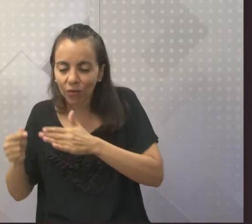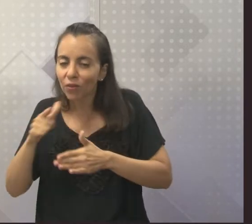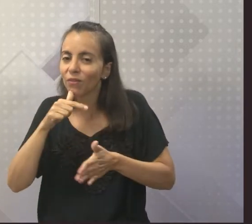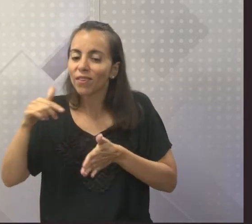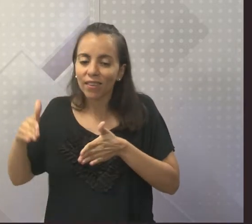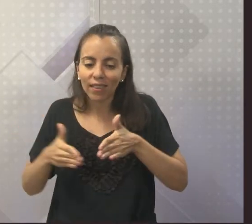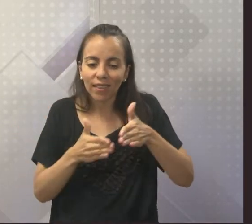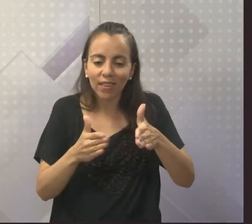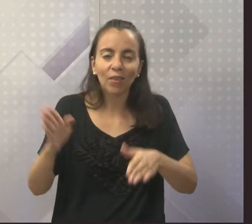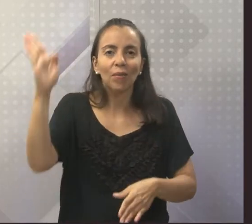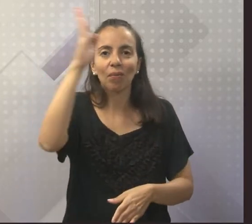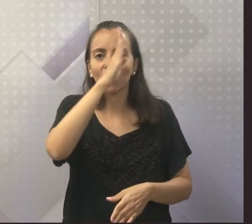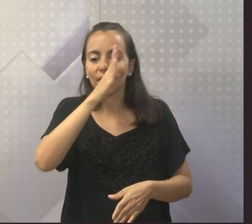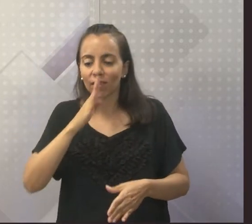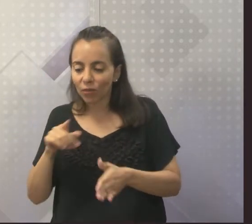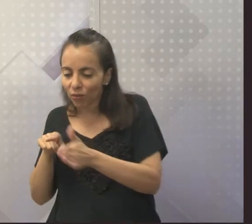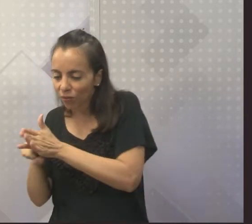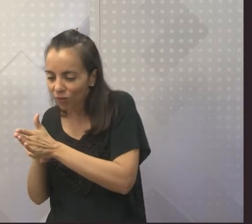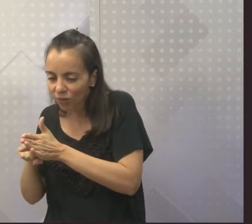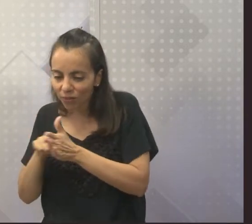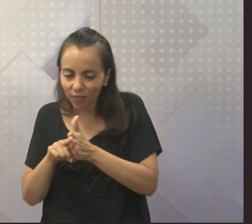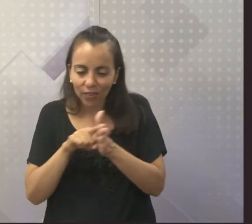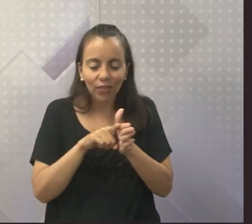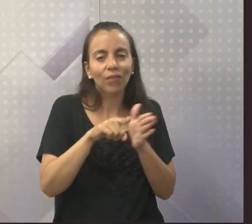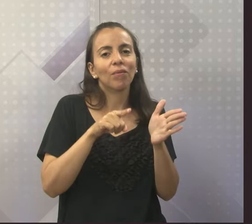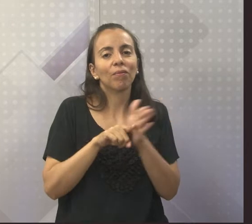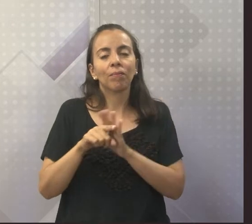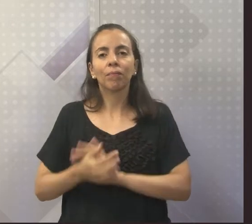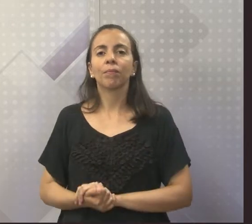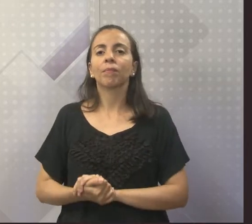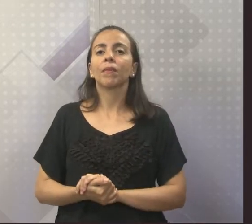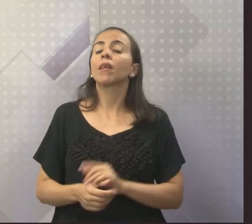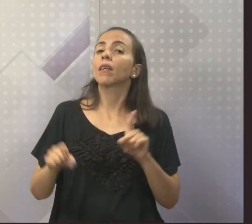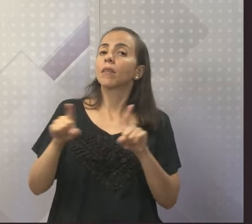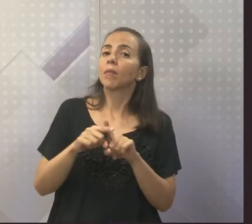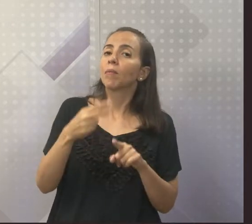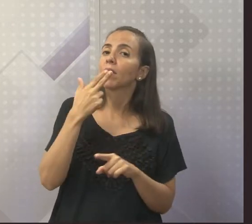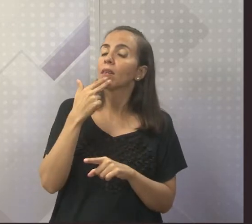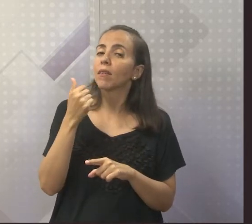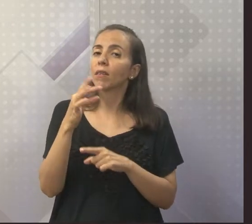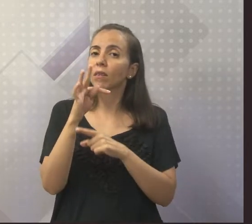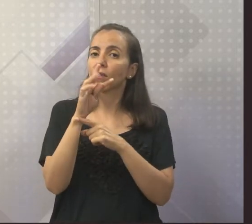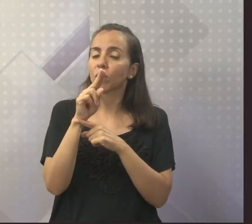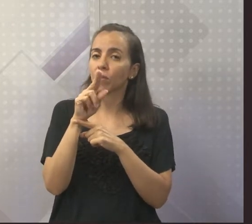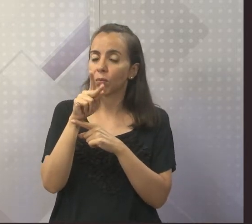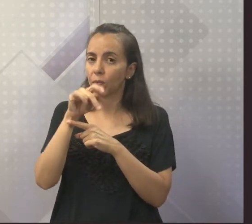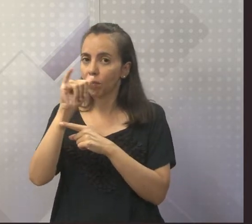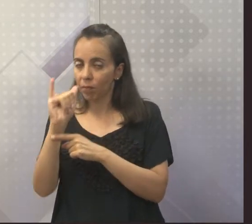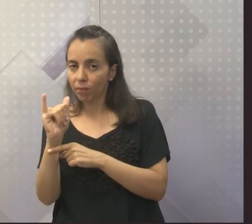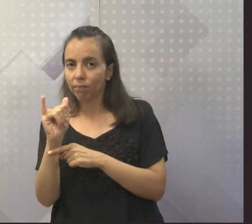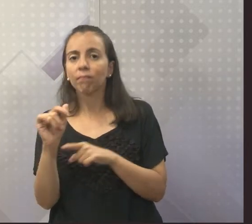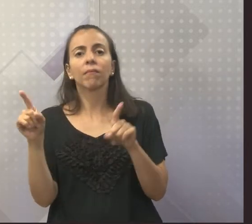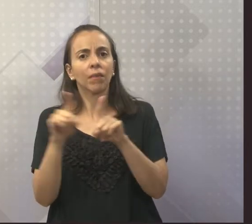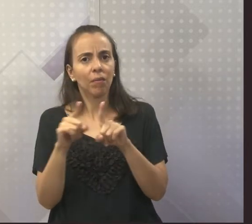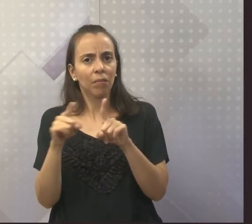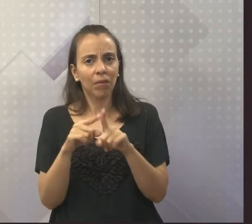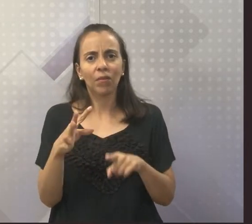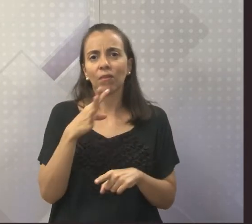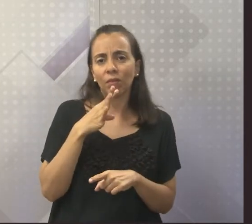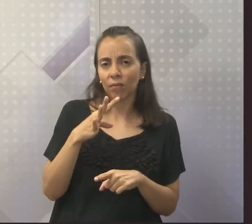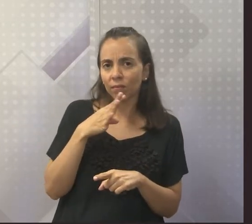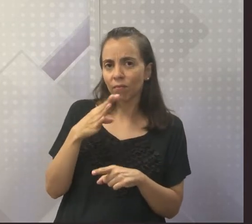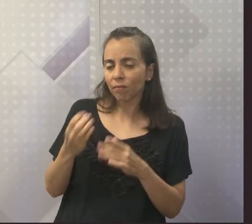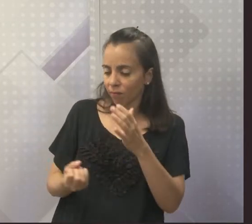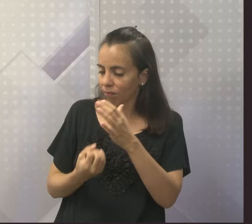também na relação entre a língua tupi e a geografia brasileira. Além disso, foi um dos primeiros a